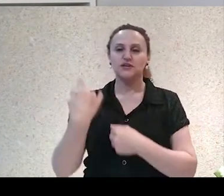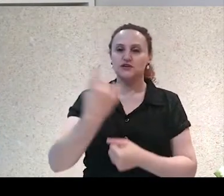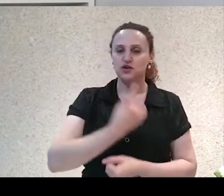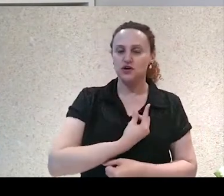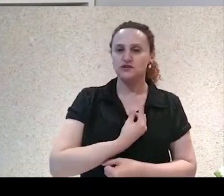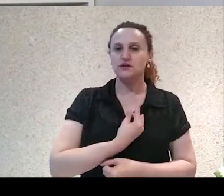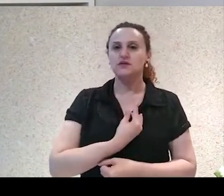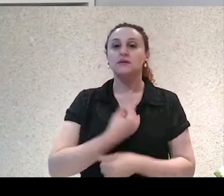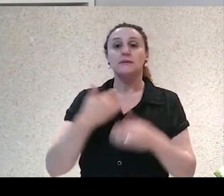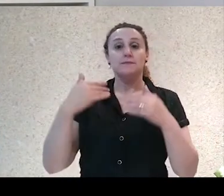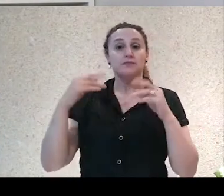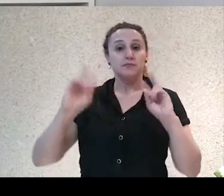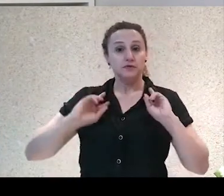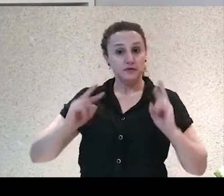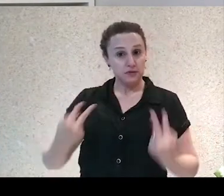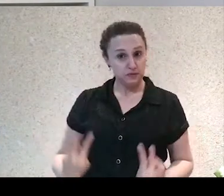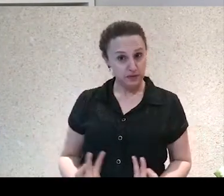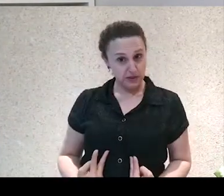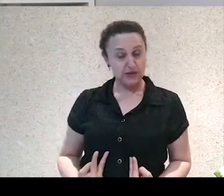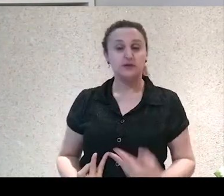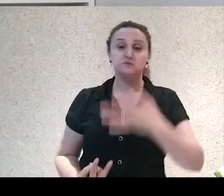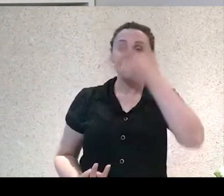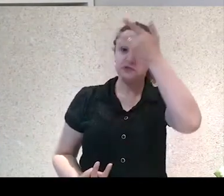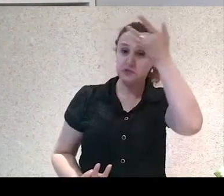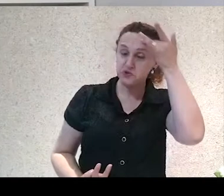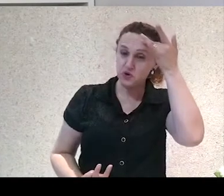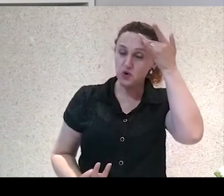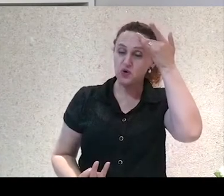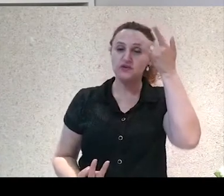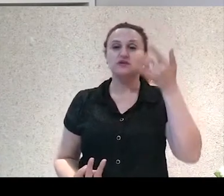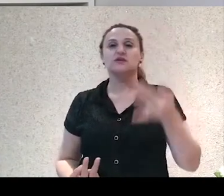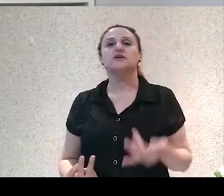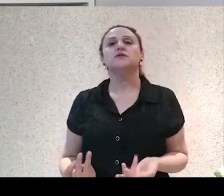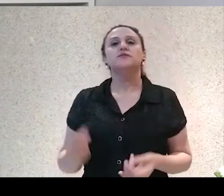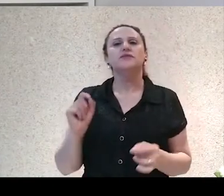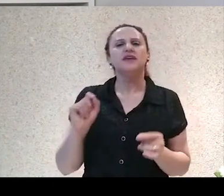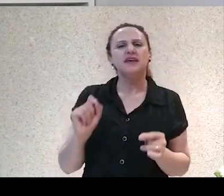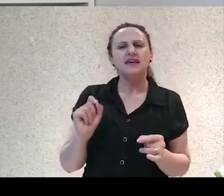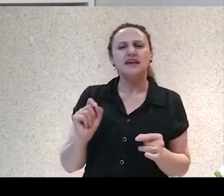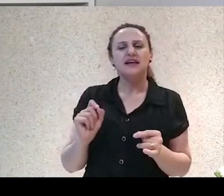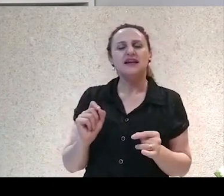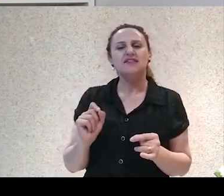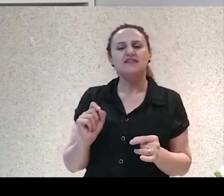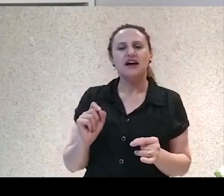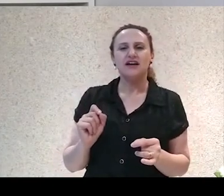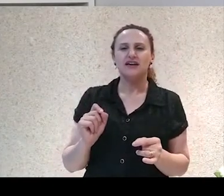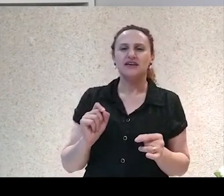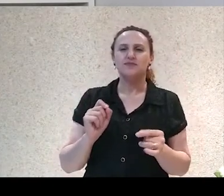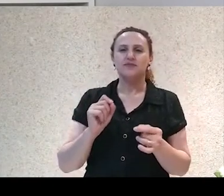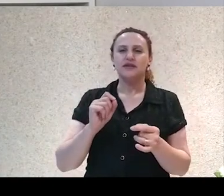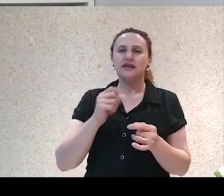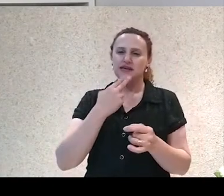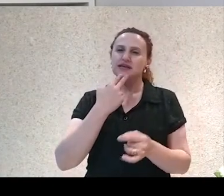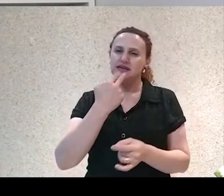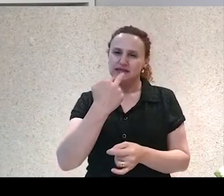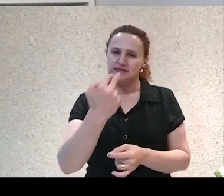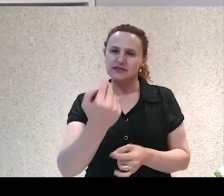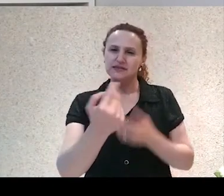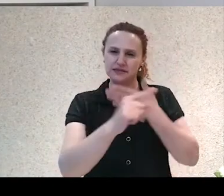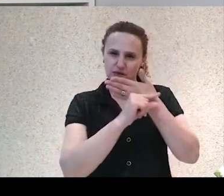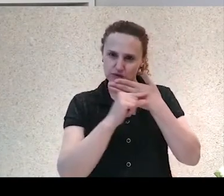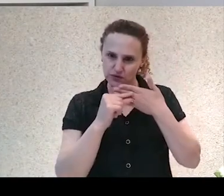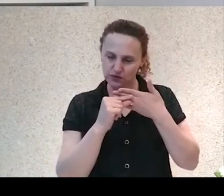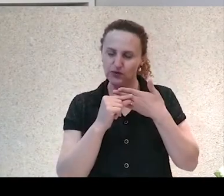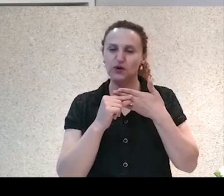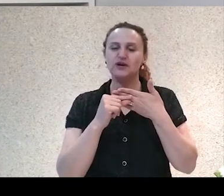a entender melhor a gente mesmo, os outros e o mundo em a gente vive. E ele vai selecionar, então, quatro grandes temas da arte,